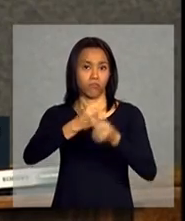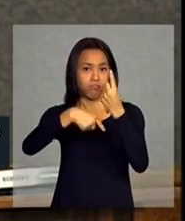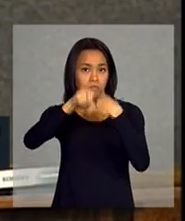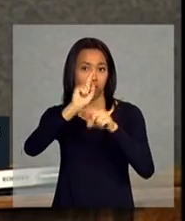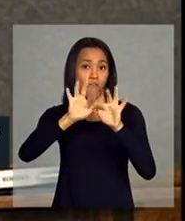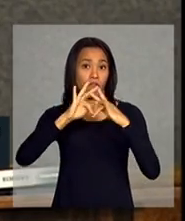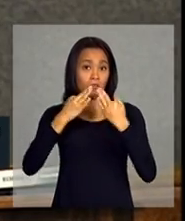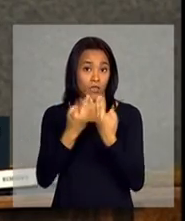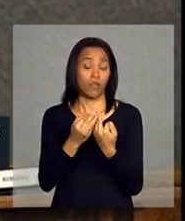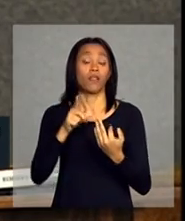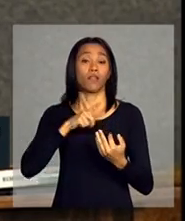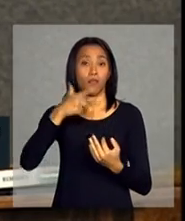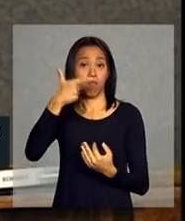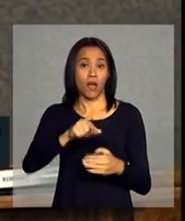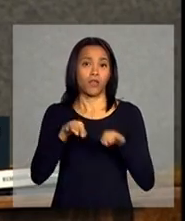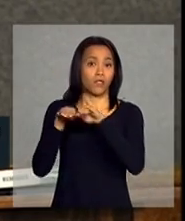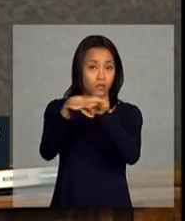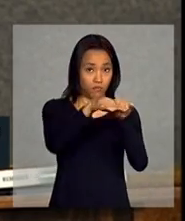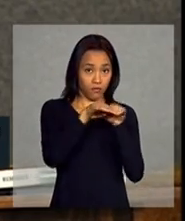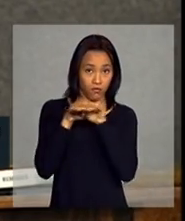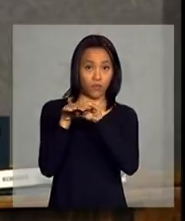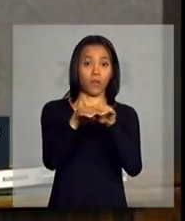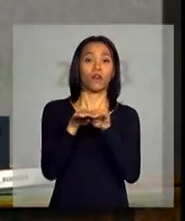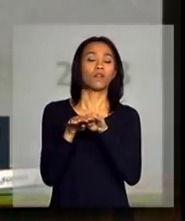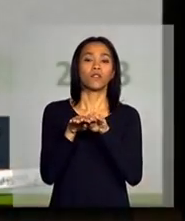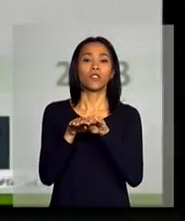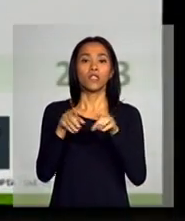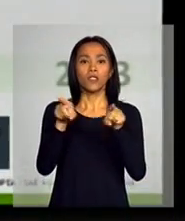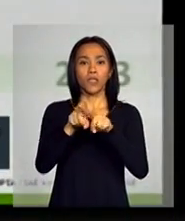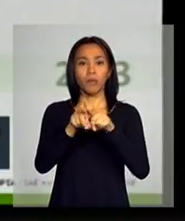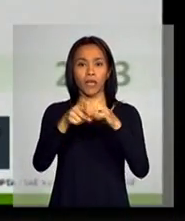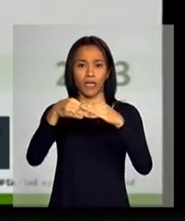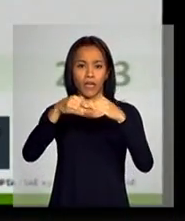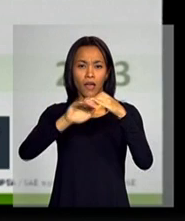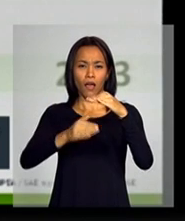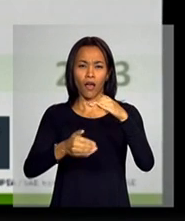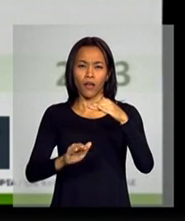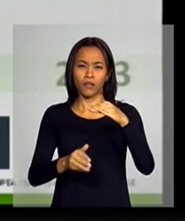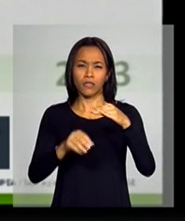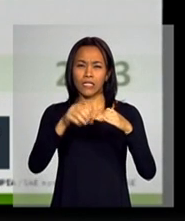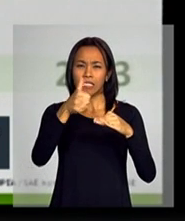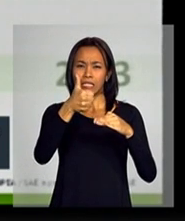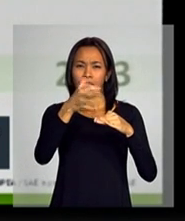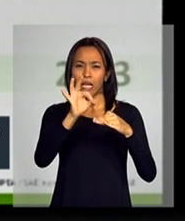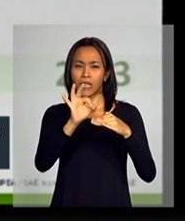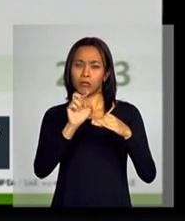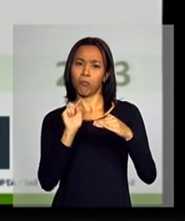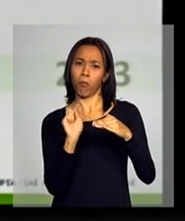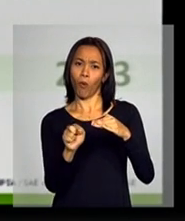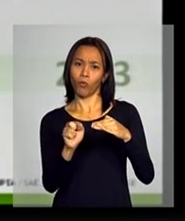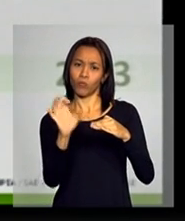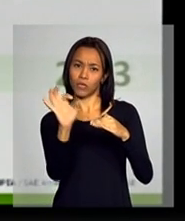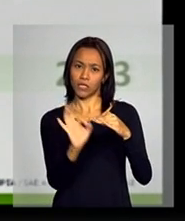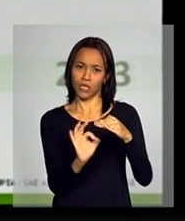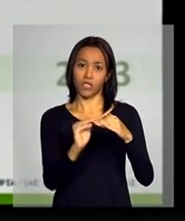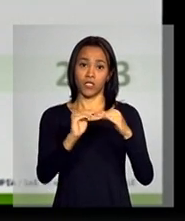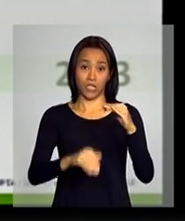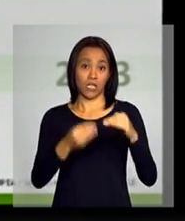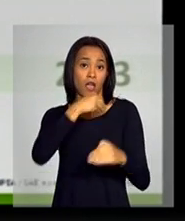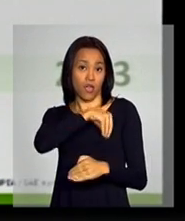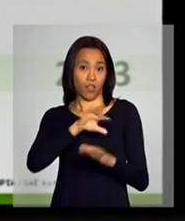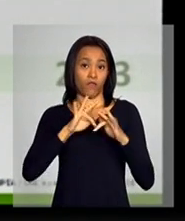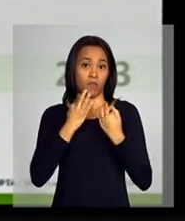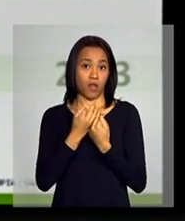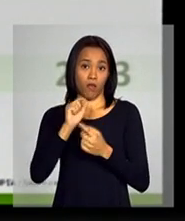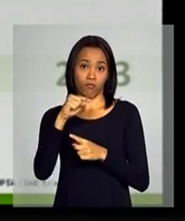tem mais equidade, o Gini, ele também cai cerca de 10 pontos percentuais nesse período de renda familiar per